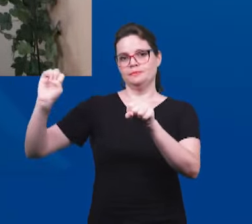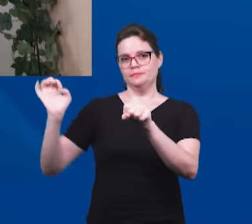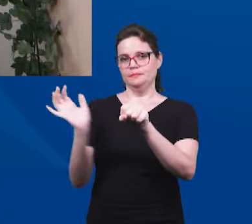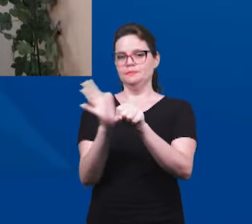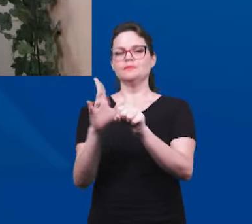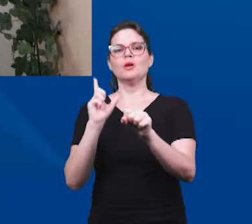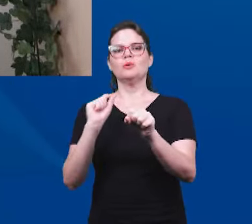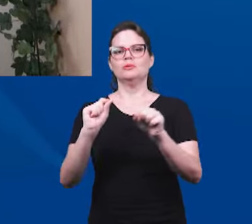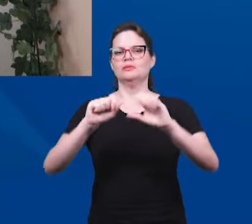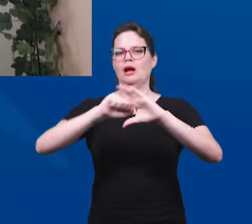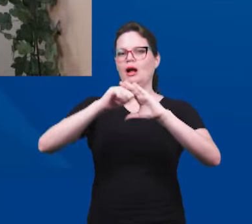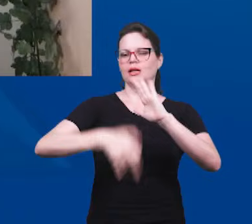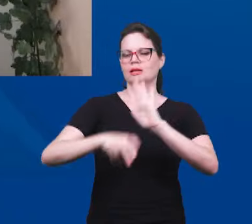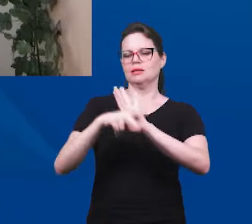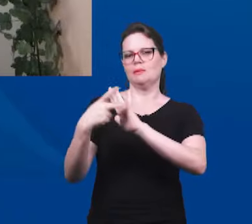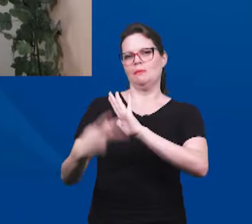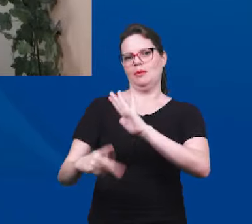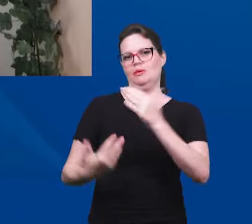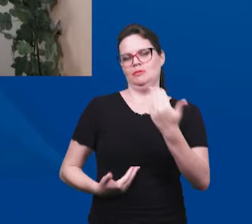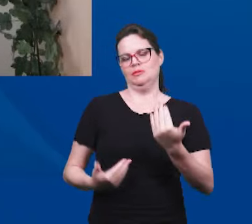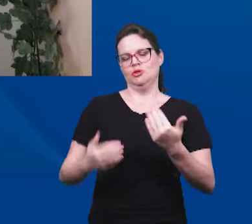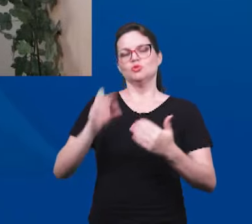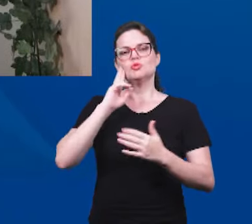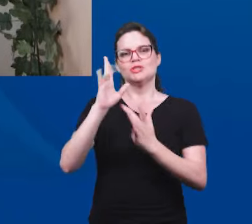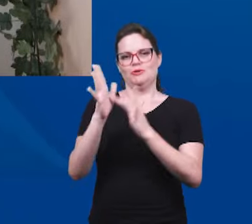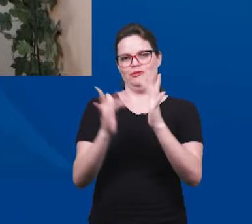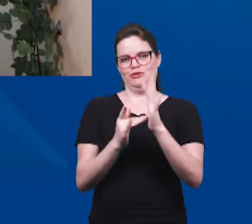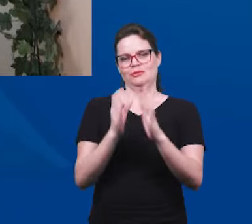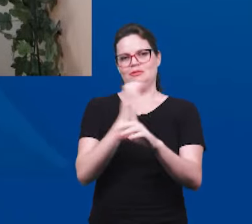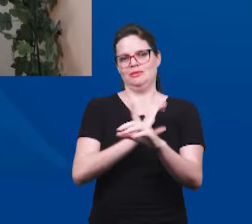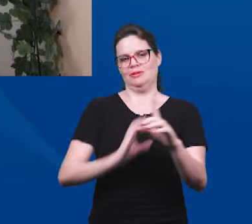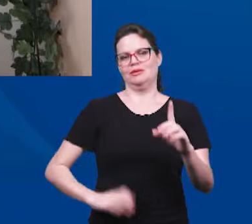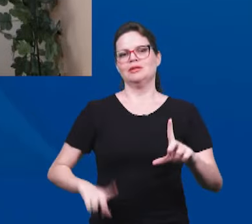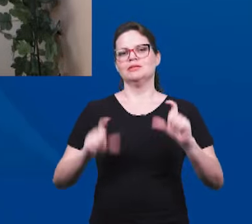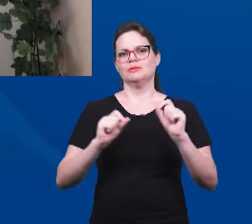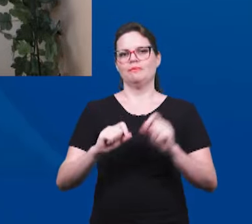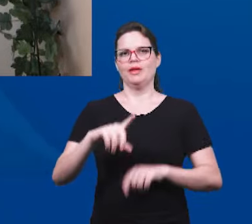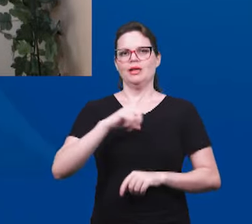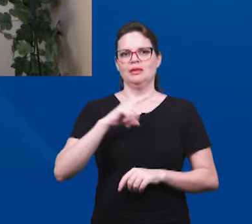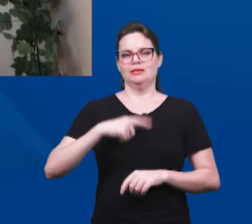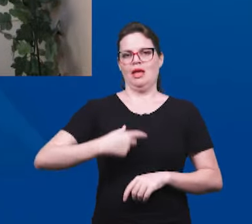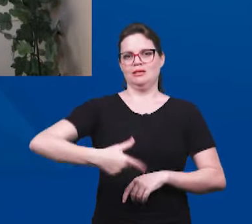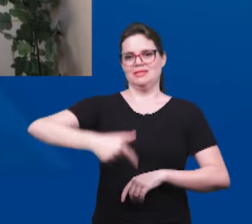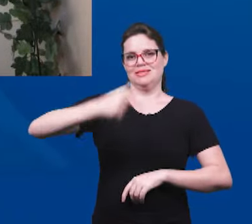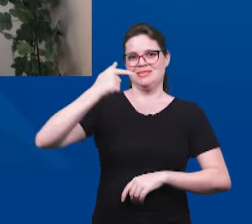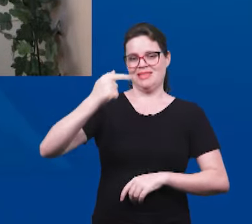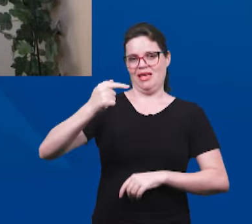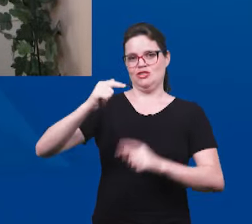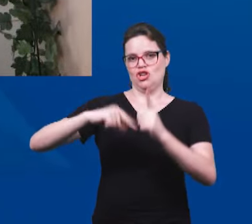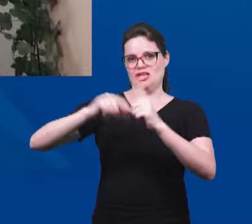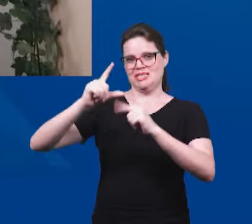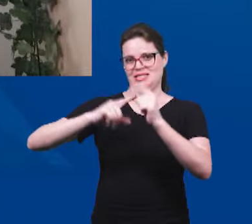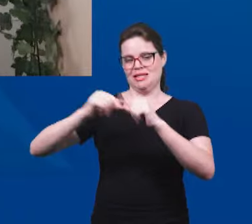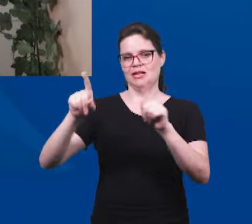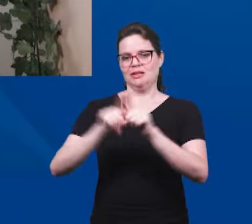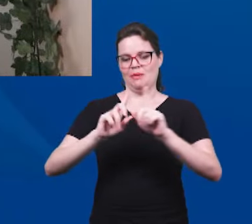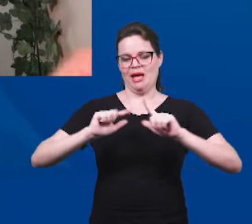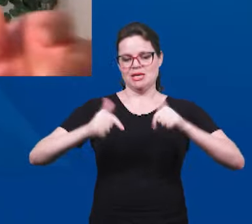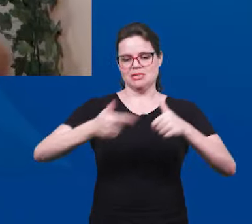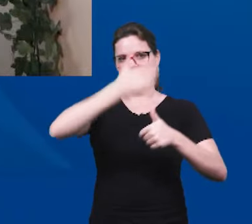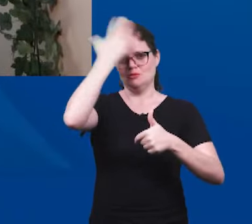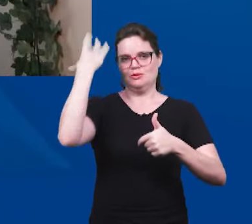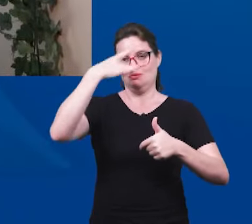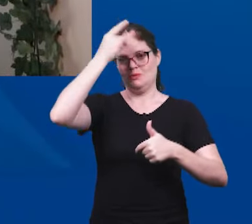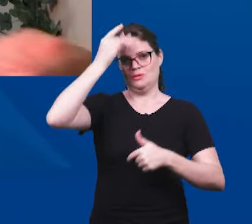o título glorioso do Senhor é Aquele que tem os sete espíritos e as sete estrelas e a aplicação profética é que